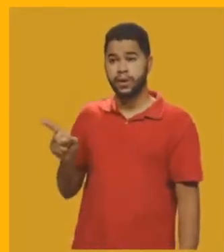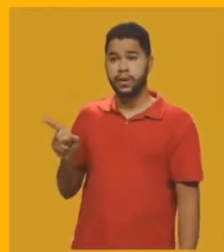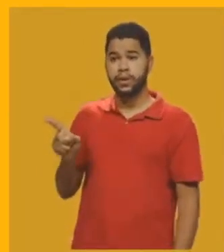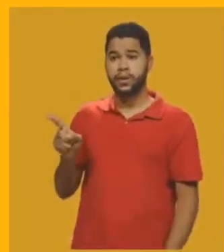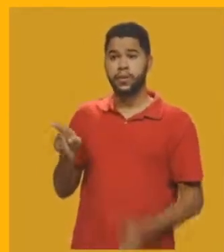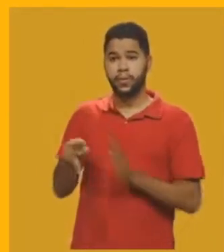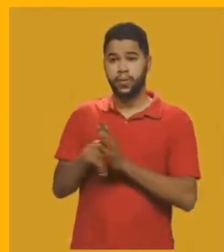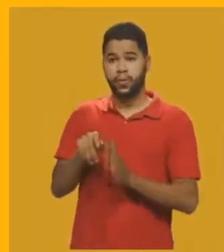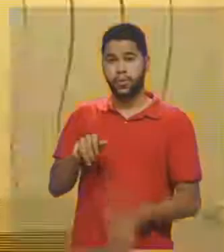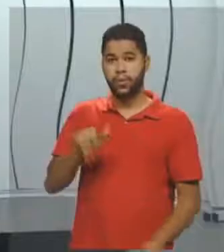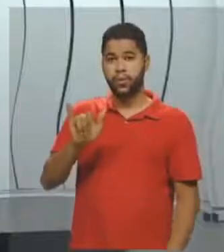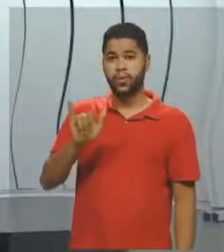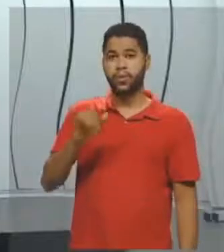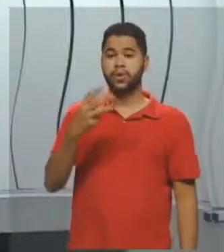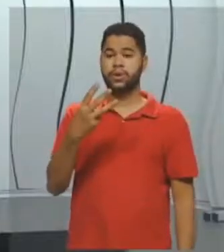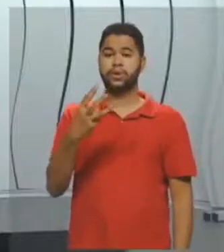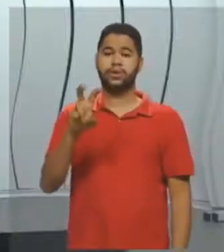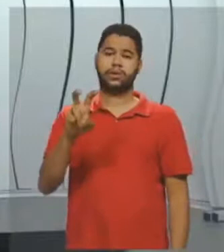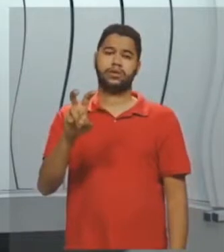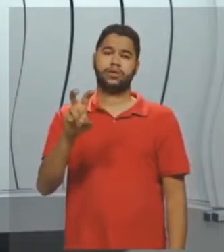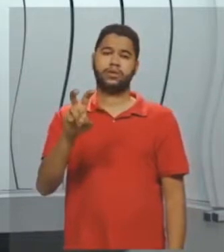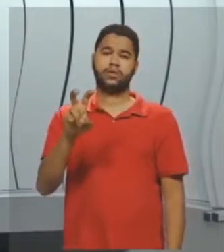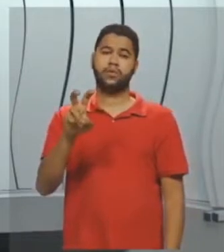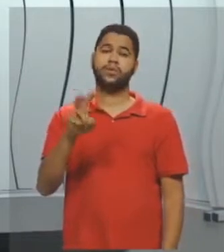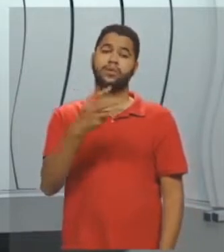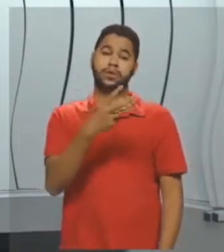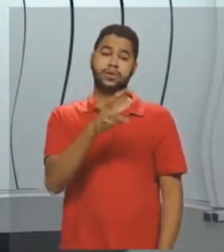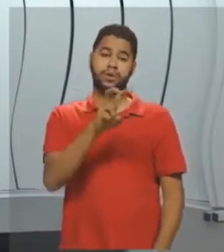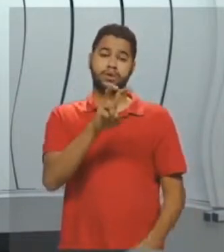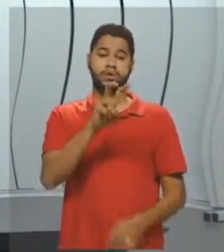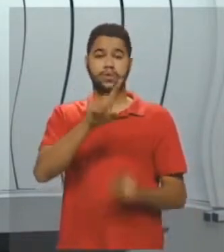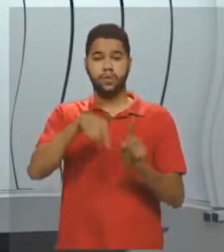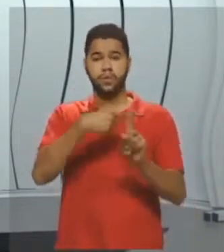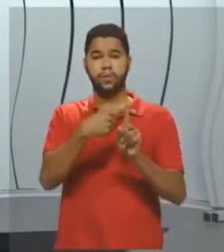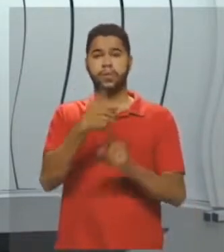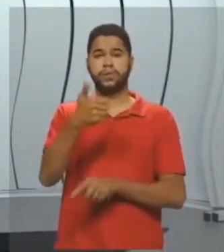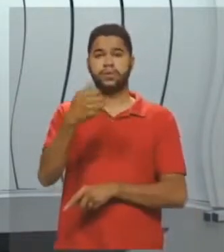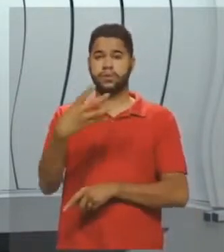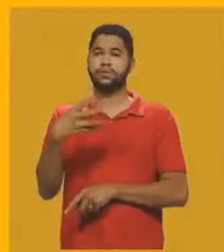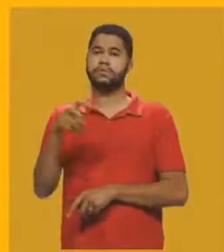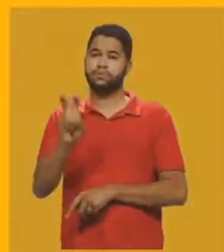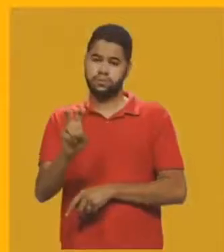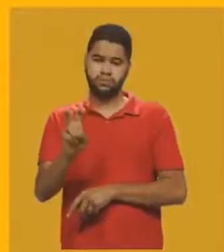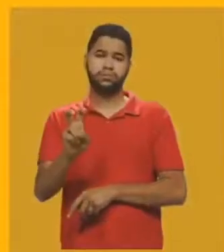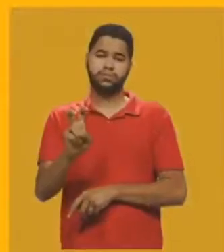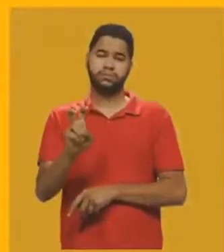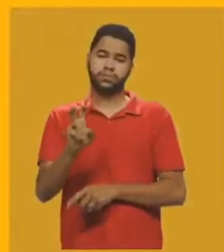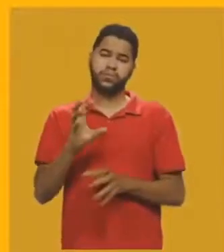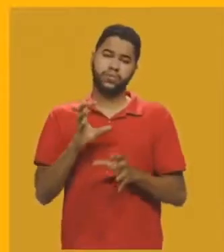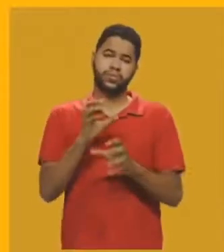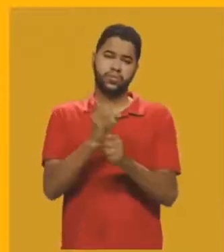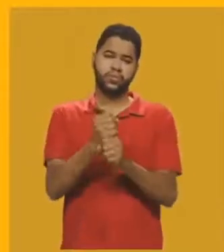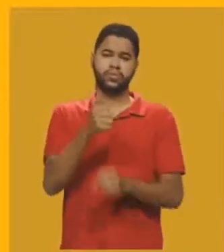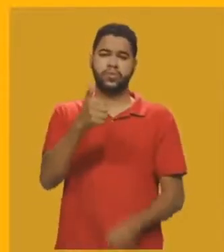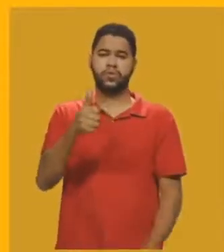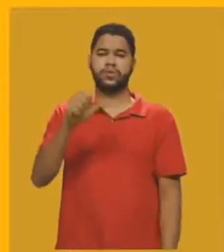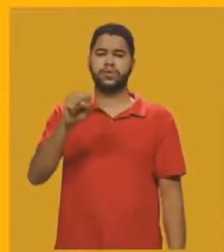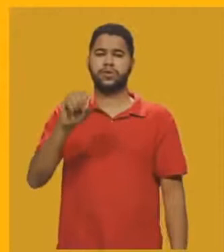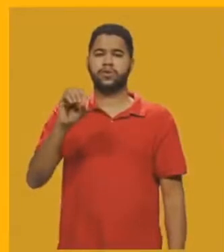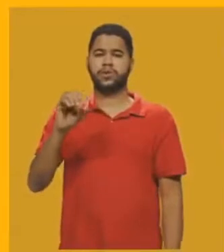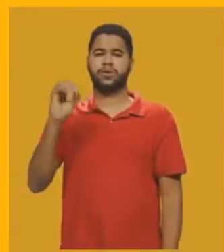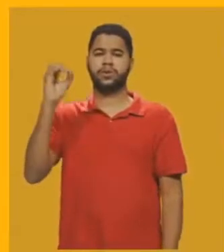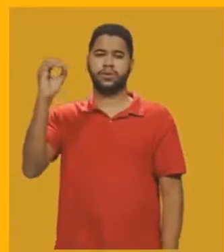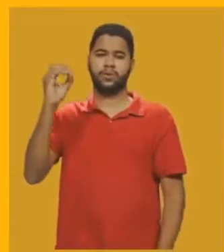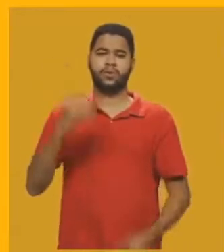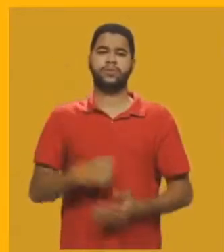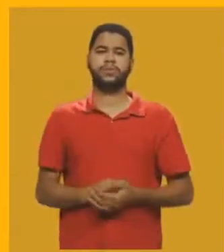Y, é 35 graus. Se eu somar 35 com mais 145, eu tenho 180 graus.